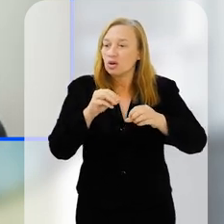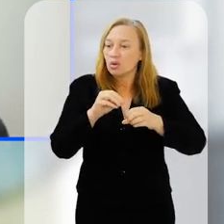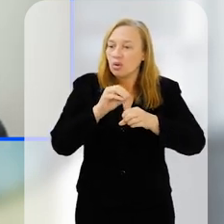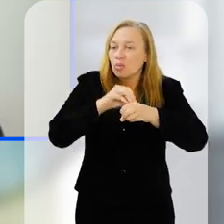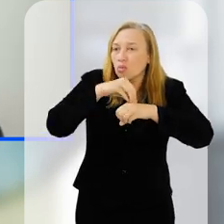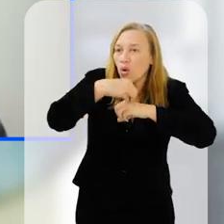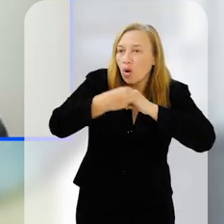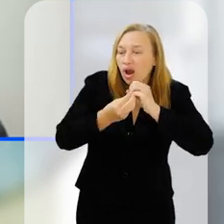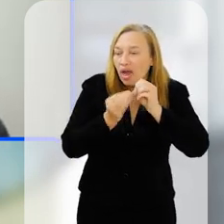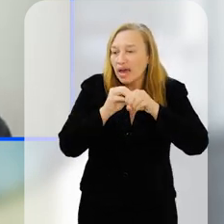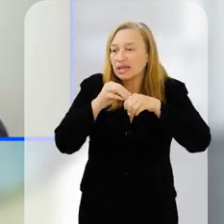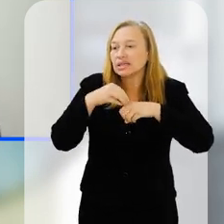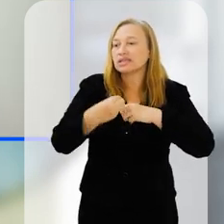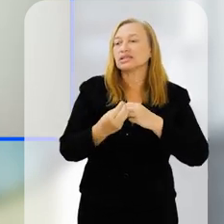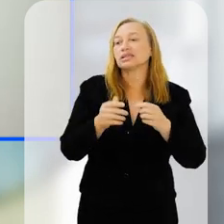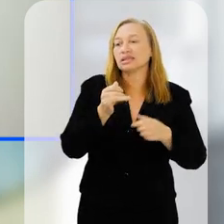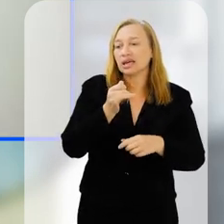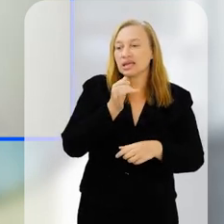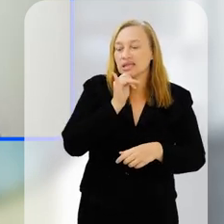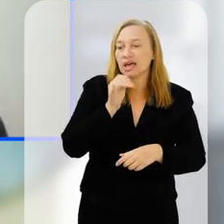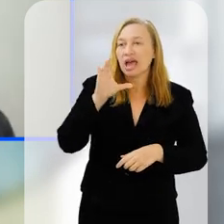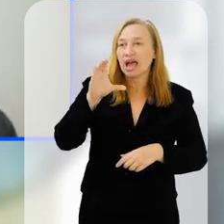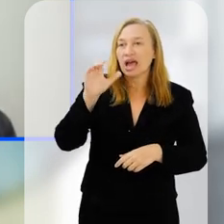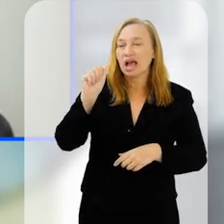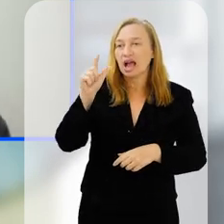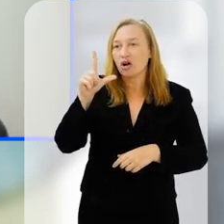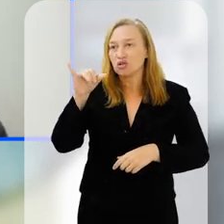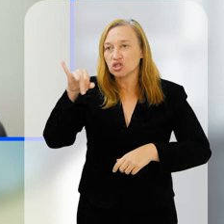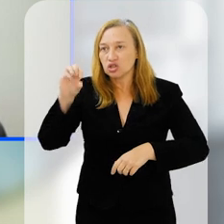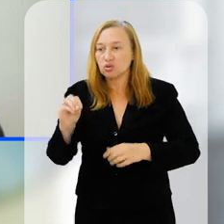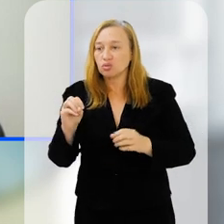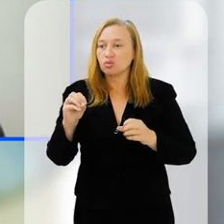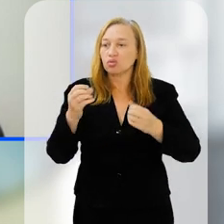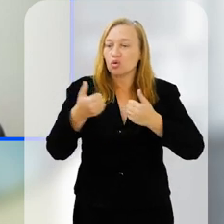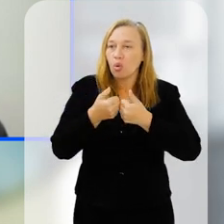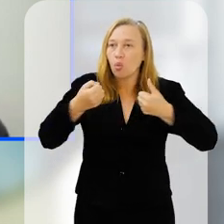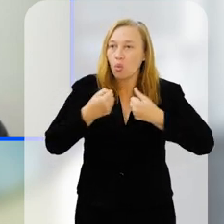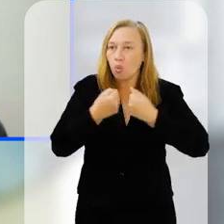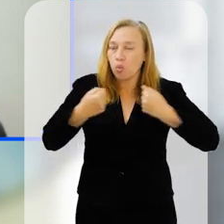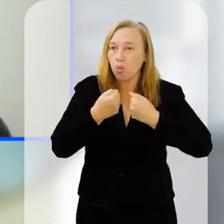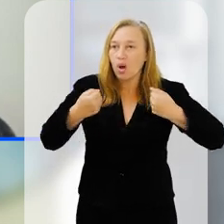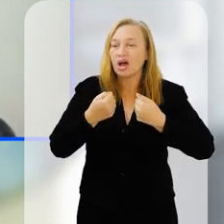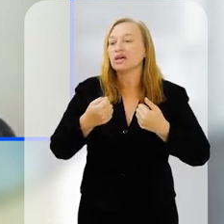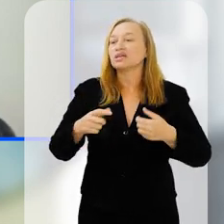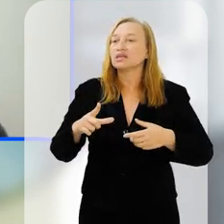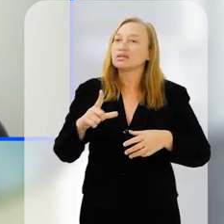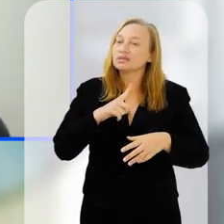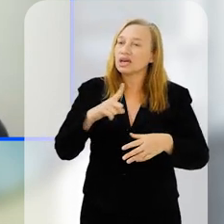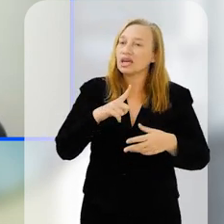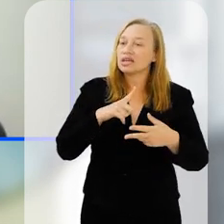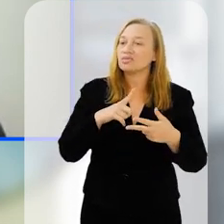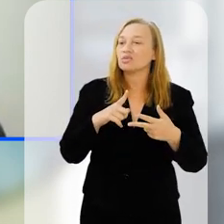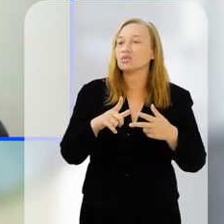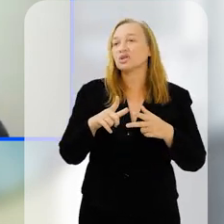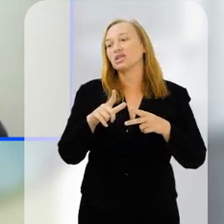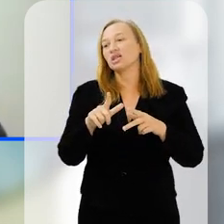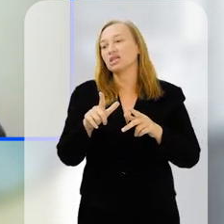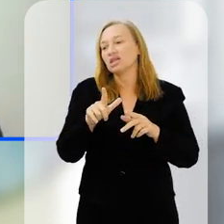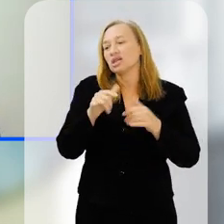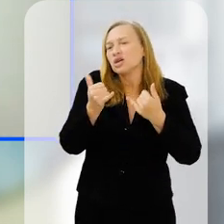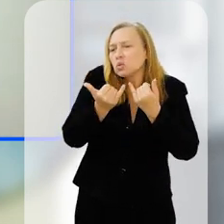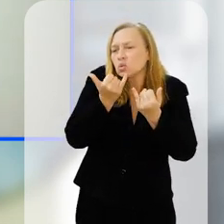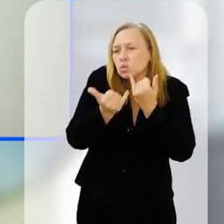certas moléculas, de íos, ele precisa de cálcio, por exemplo, ele também precisa de cálcio para fazer movimento muscular. Existem muitas semelhanças químicas,